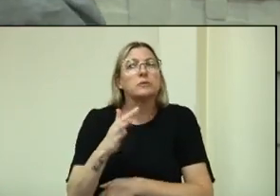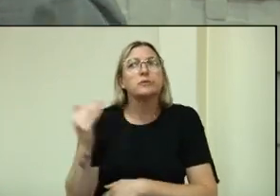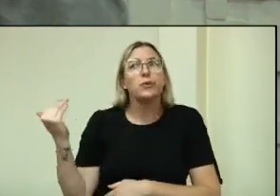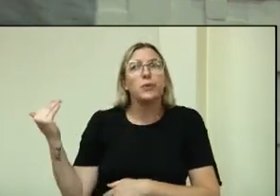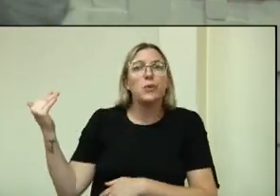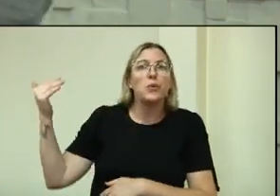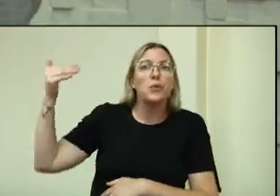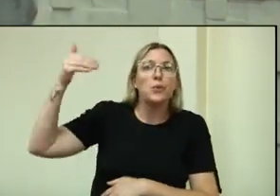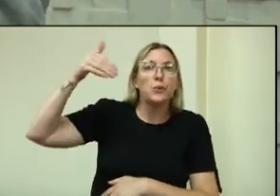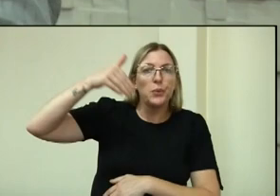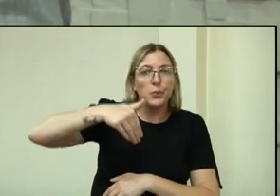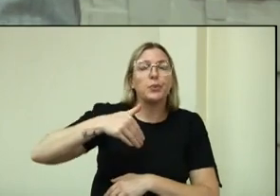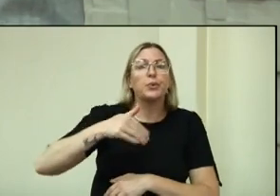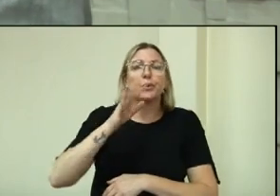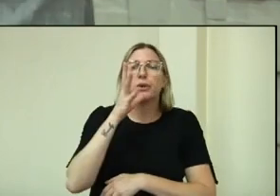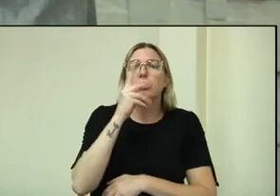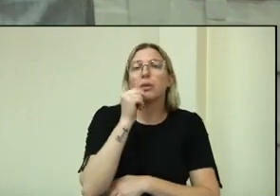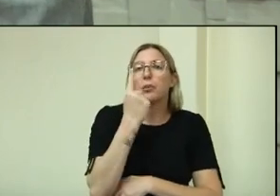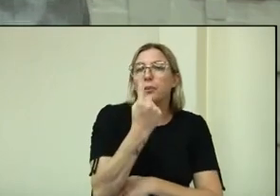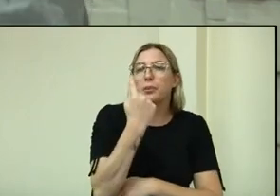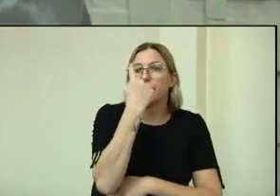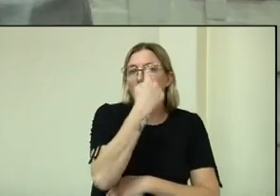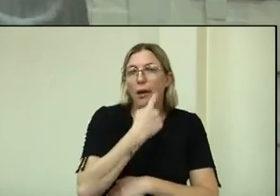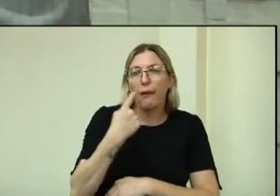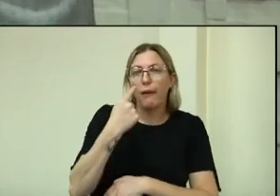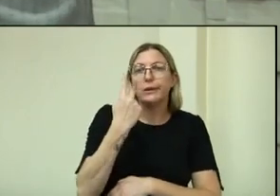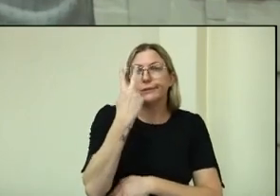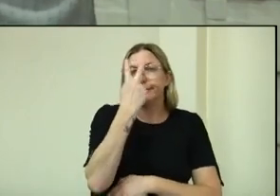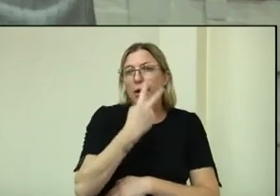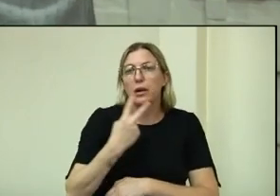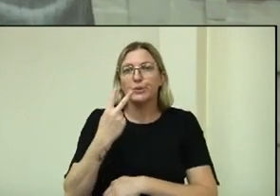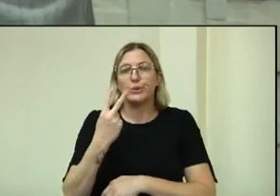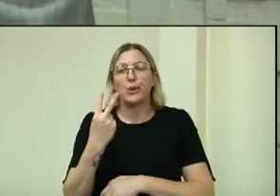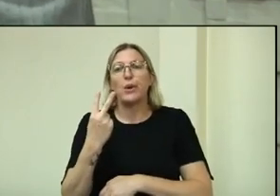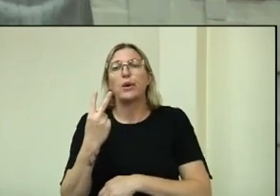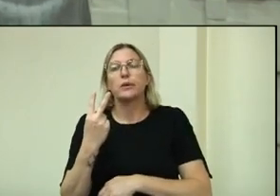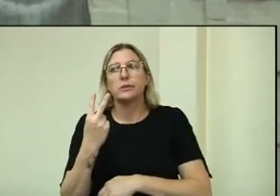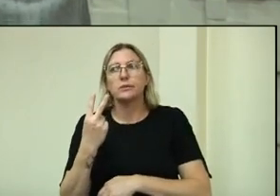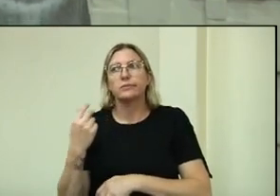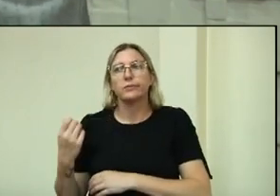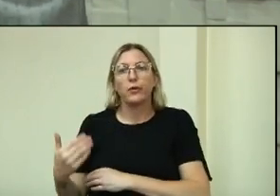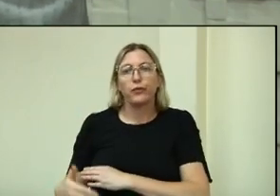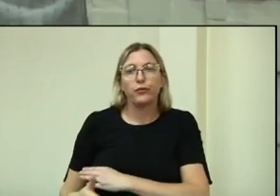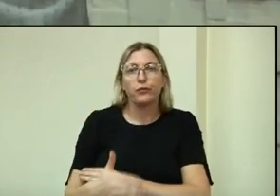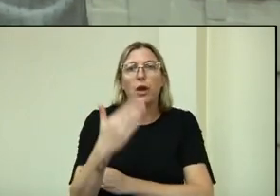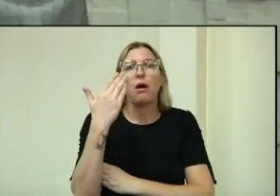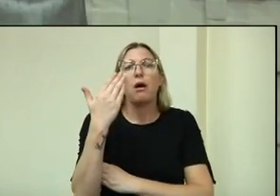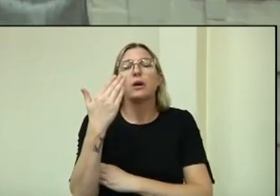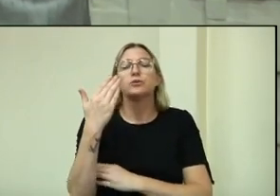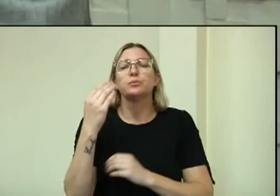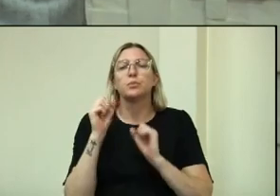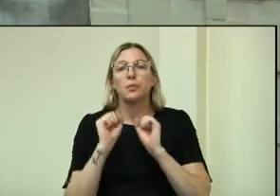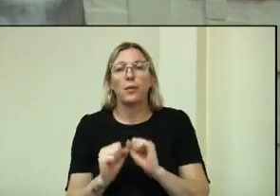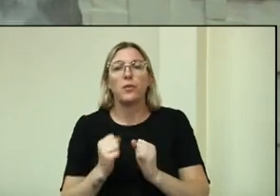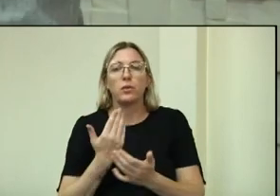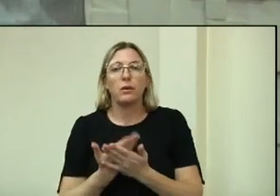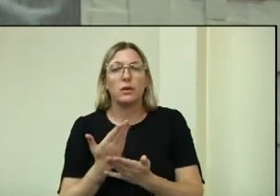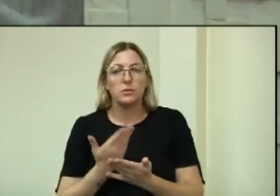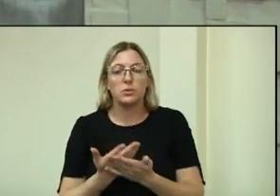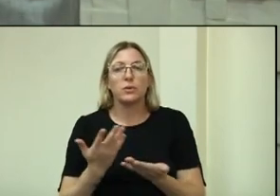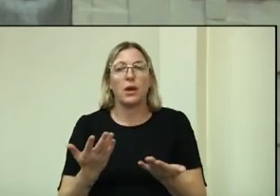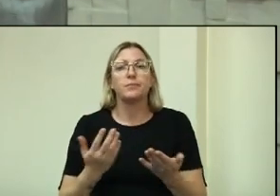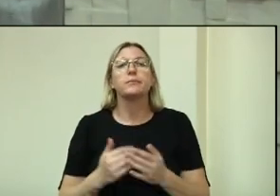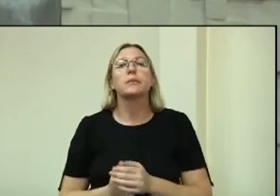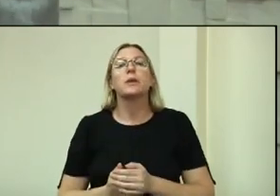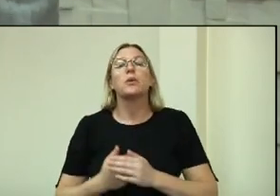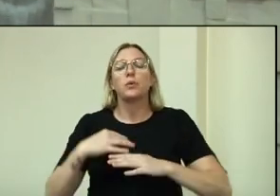vir e uma hora e meia de viagem para voltar, para poder estudar na nossa instituição. Então, esse campus Erechim, na verdade, é o campus do